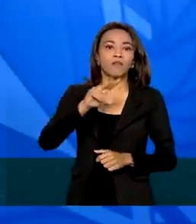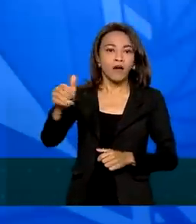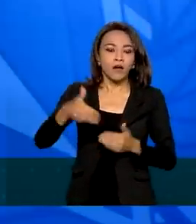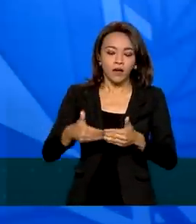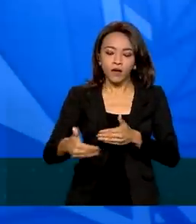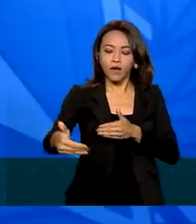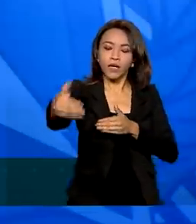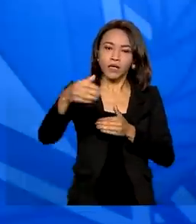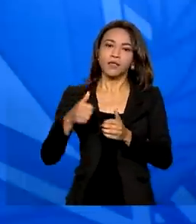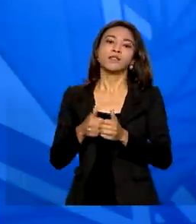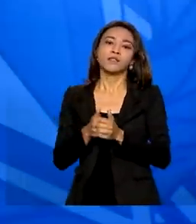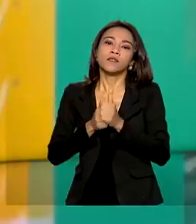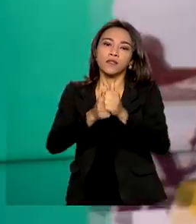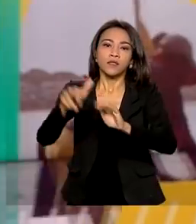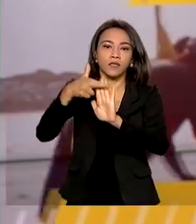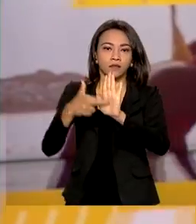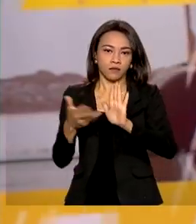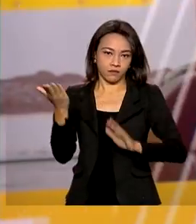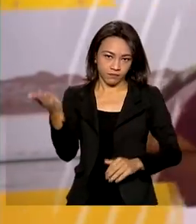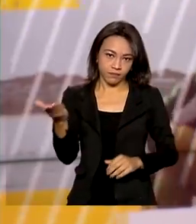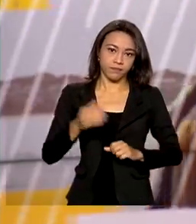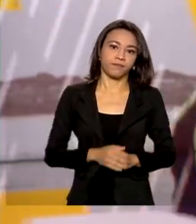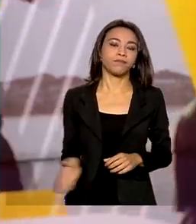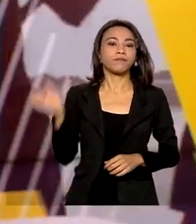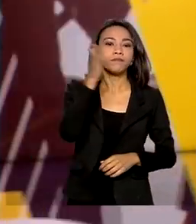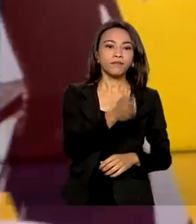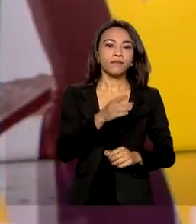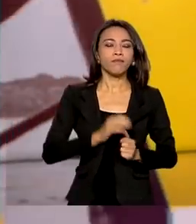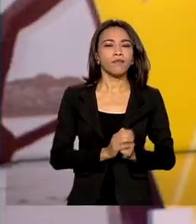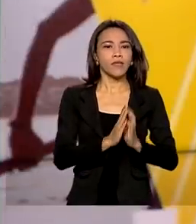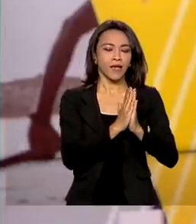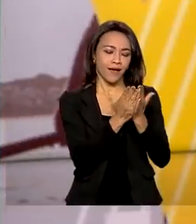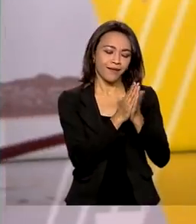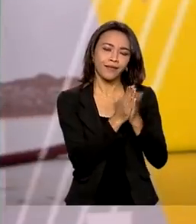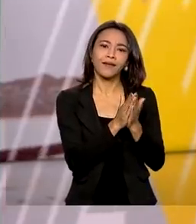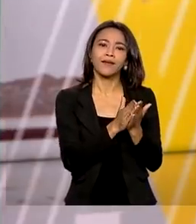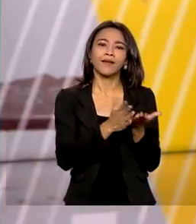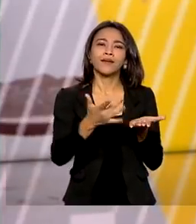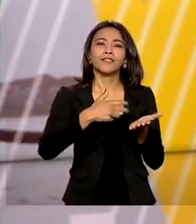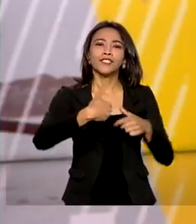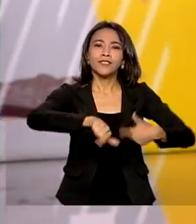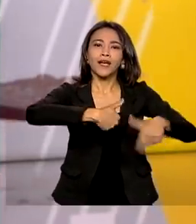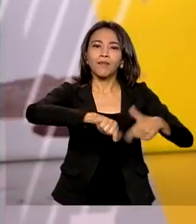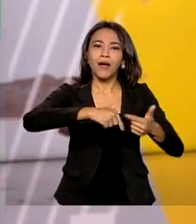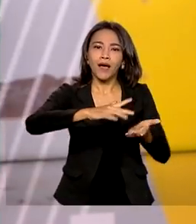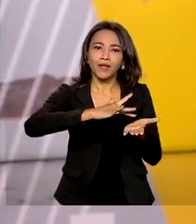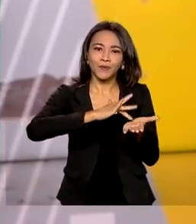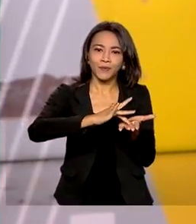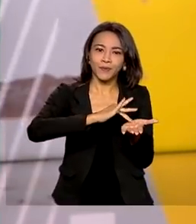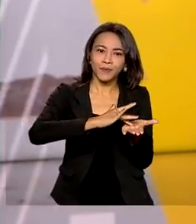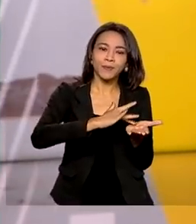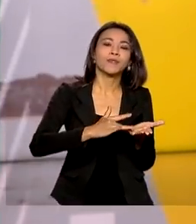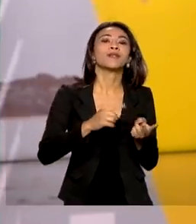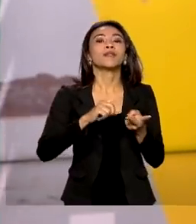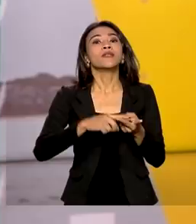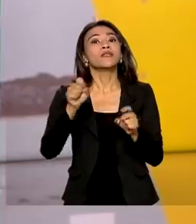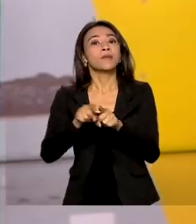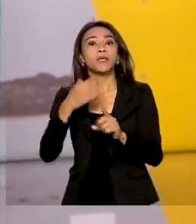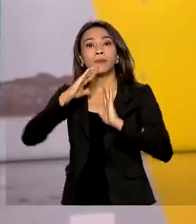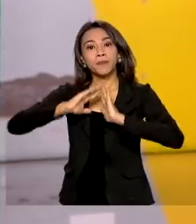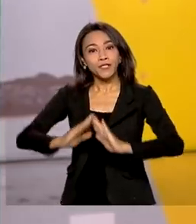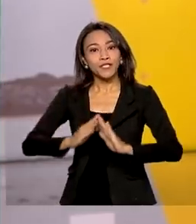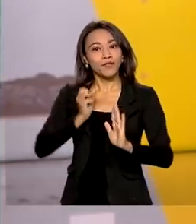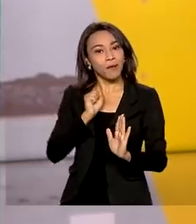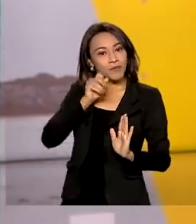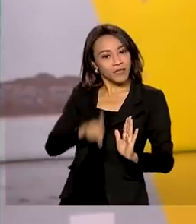então, essas orientações. Da carteira de trabalho digital, há solicitação de aposentadoria. Esse é o